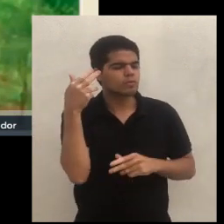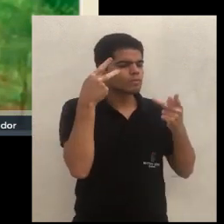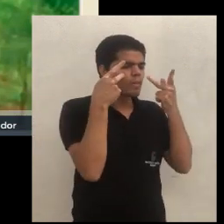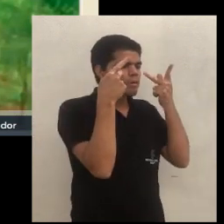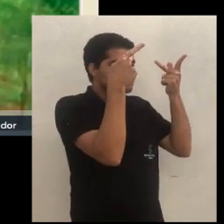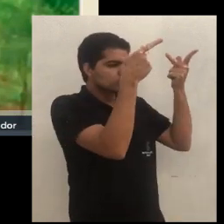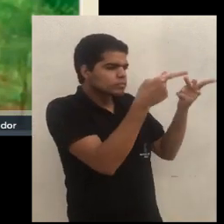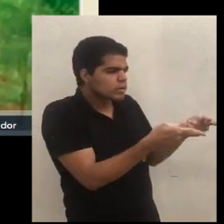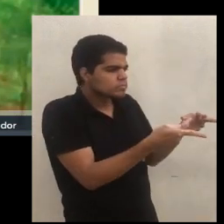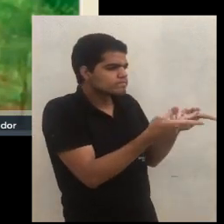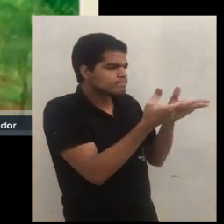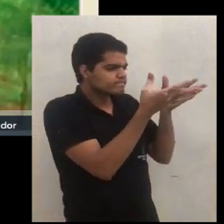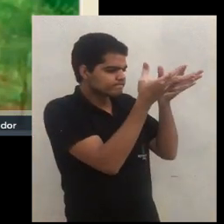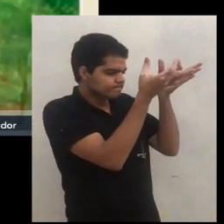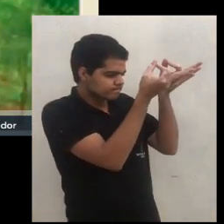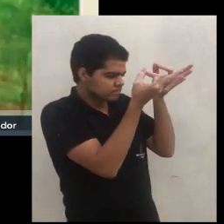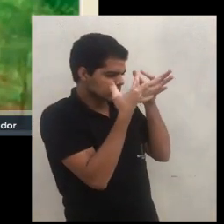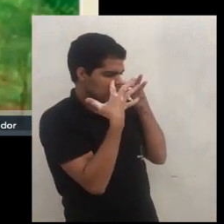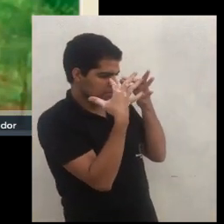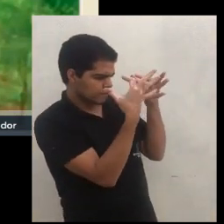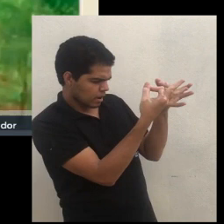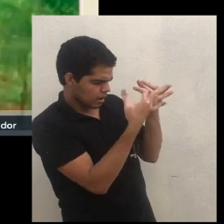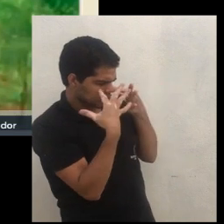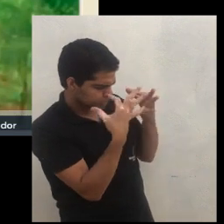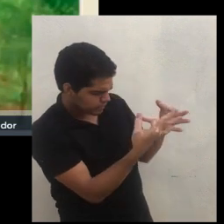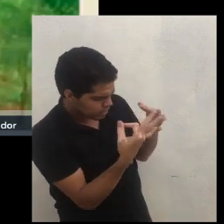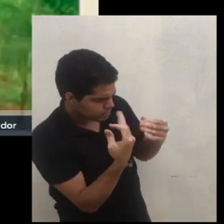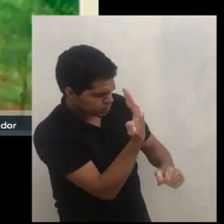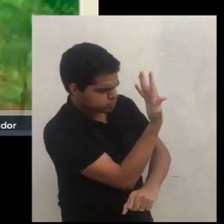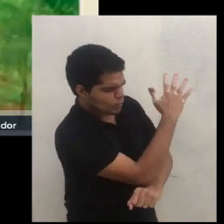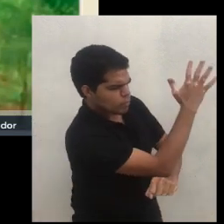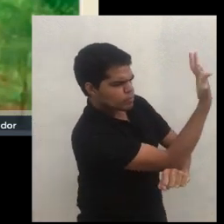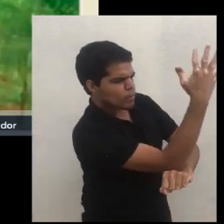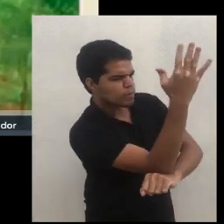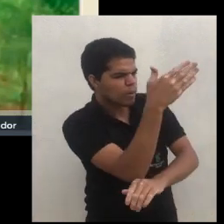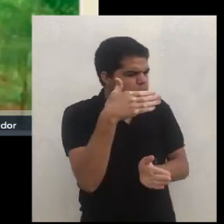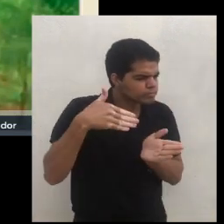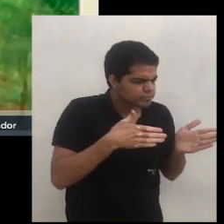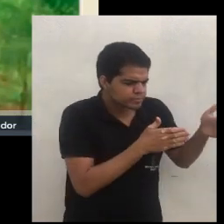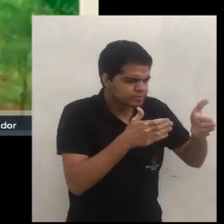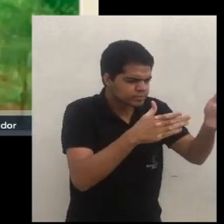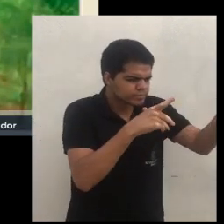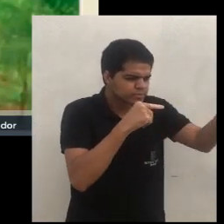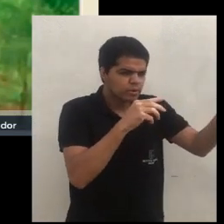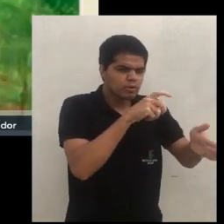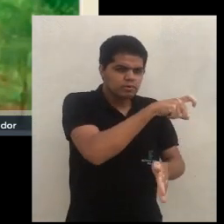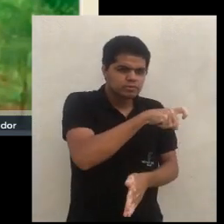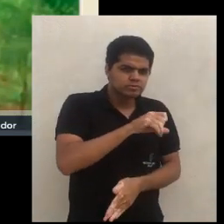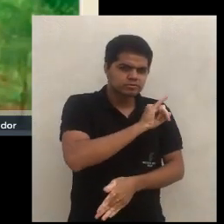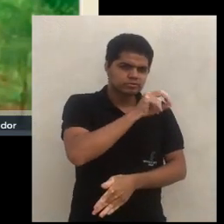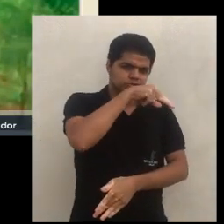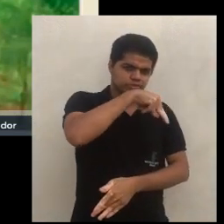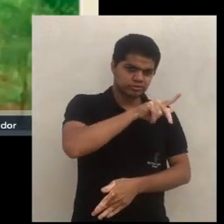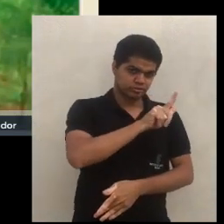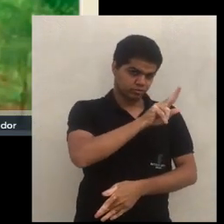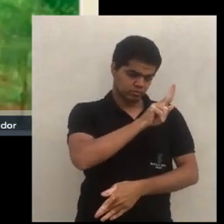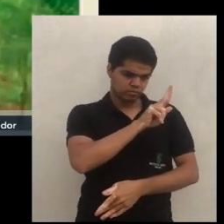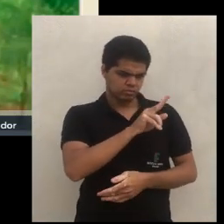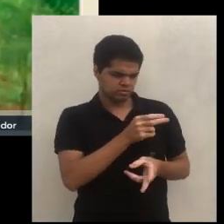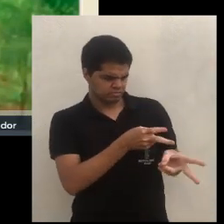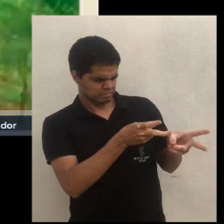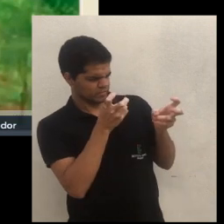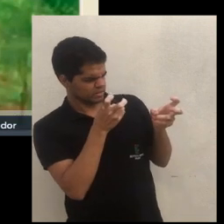fazendo uma análise de algumas agroflorestas implantadas na região do Xingu, eu ouvi de algumas mulheres lá